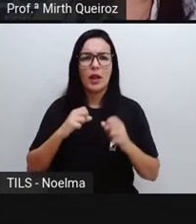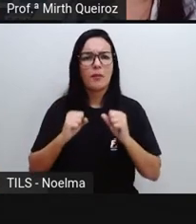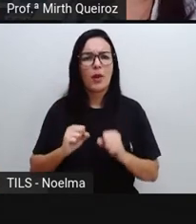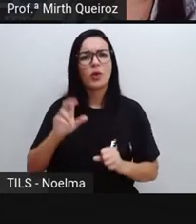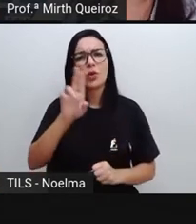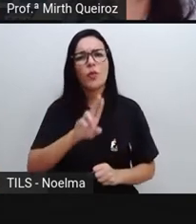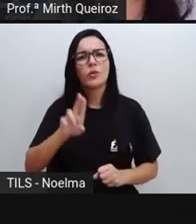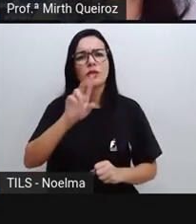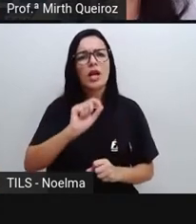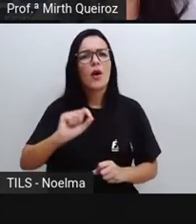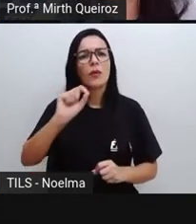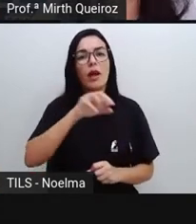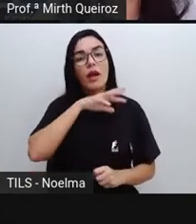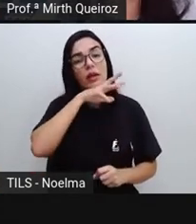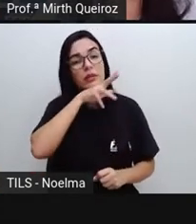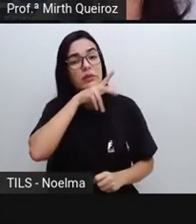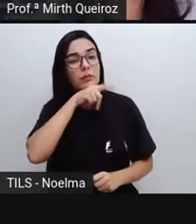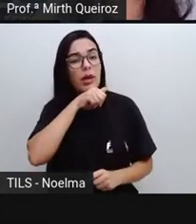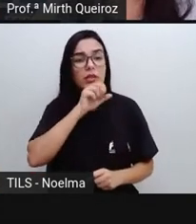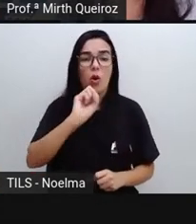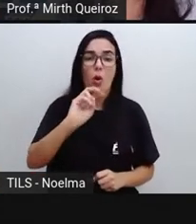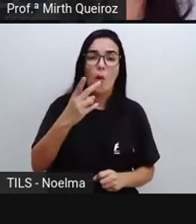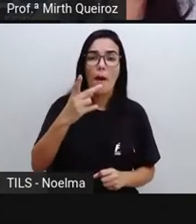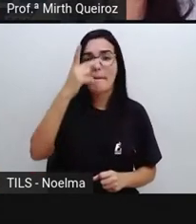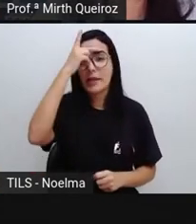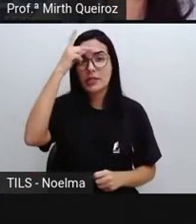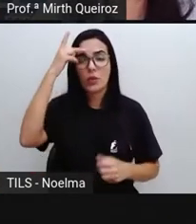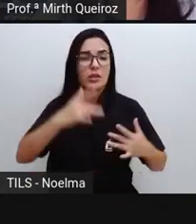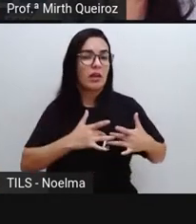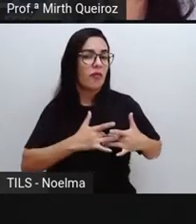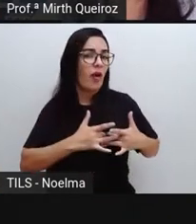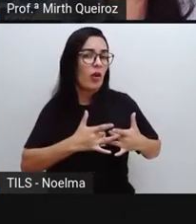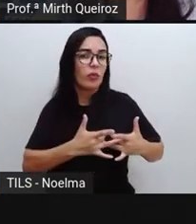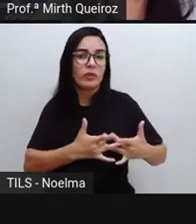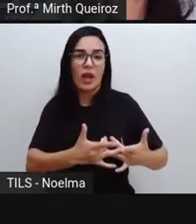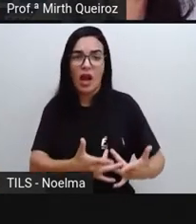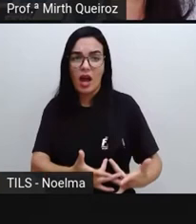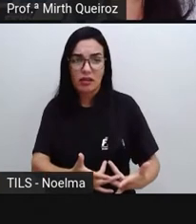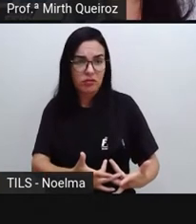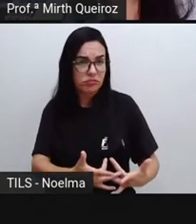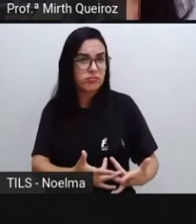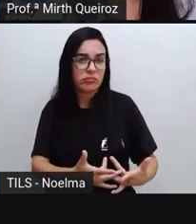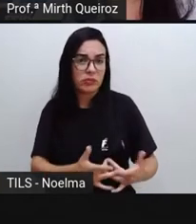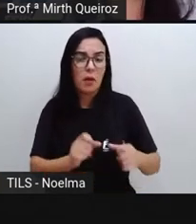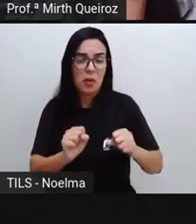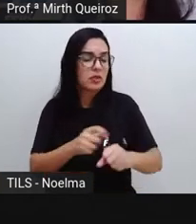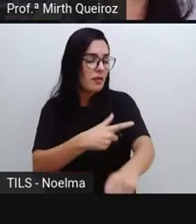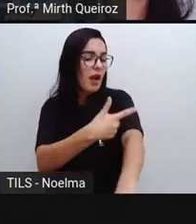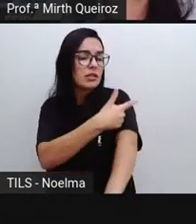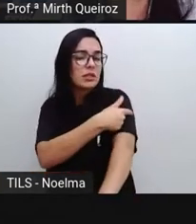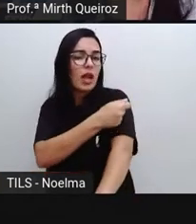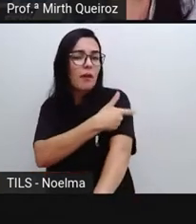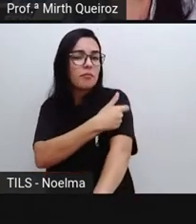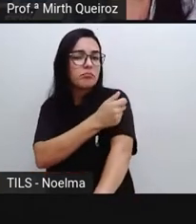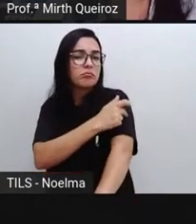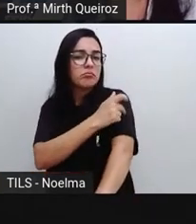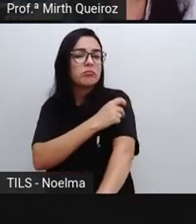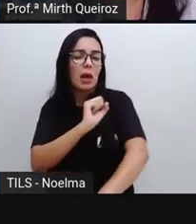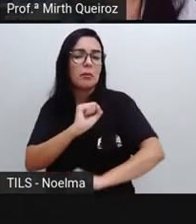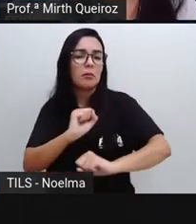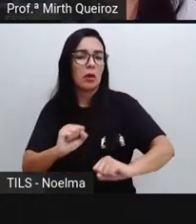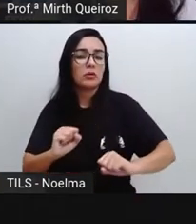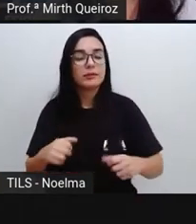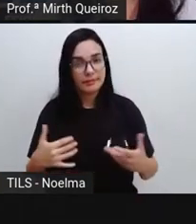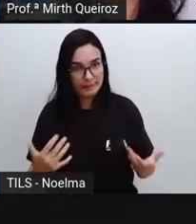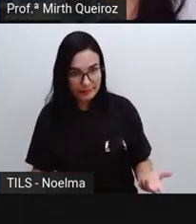exemplo, animais, ou pessoas que se voluntariam, né? Para fazer esse